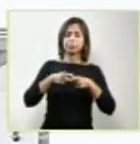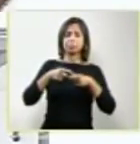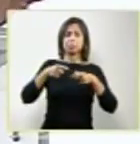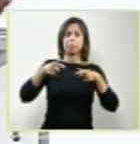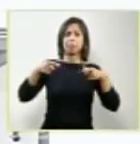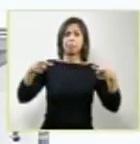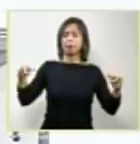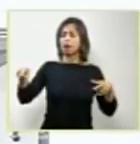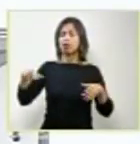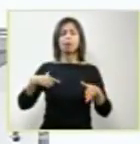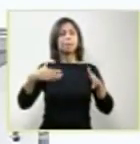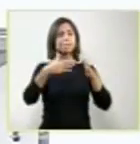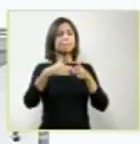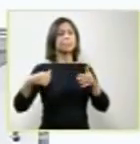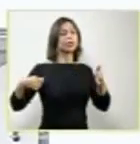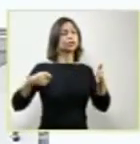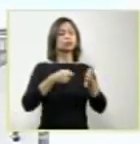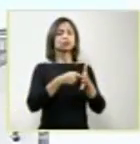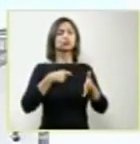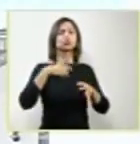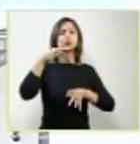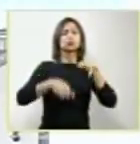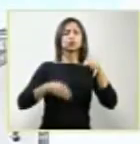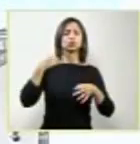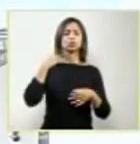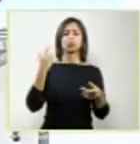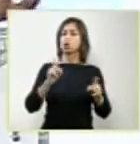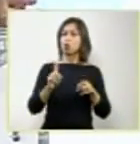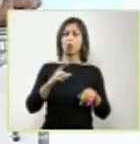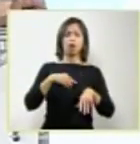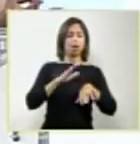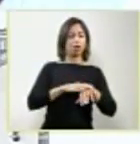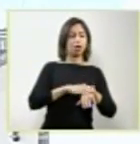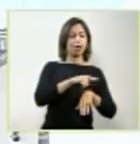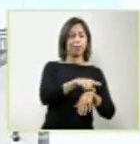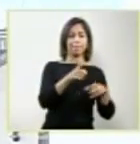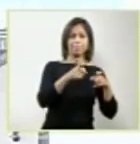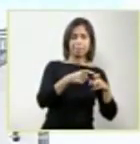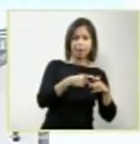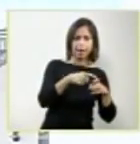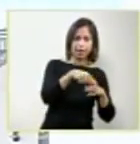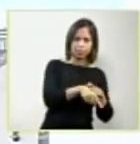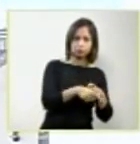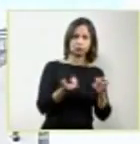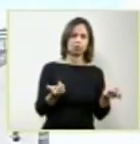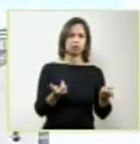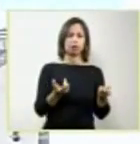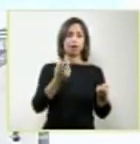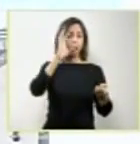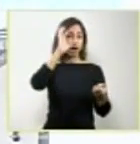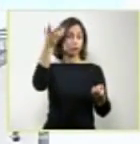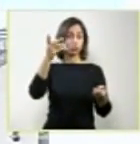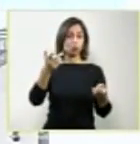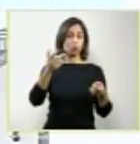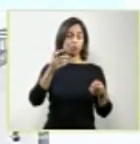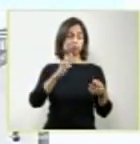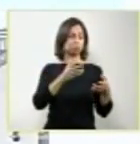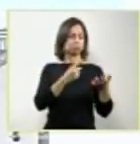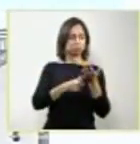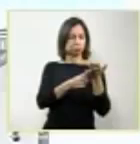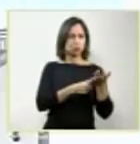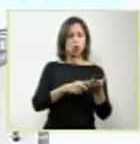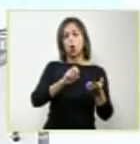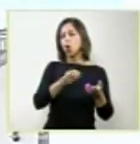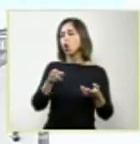da medicina. Não é mais o médico e o paciente que resolvem mais os seus problemas. É necessário sempre